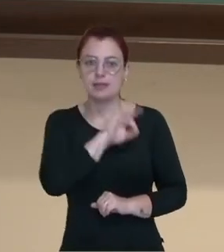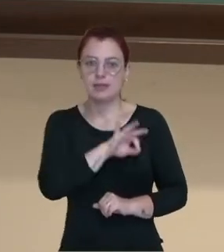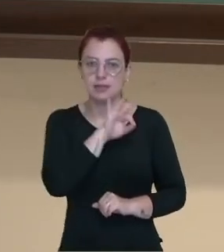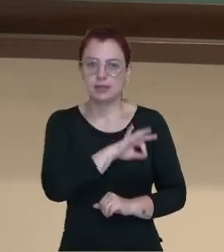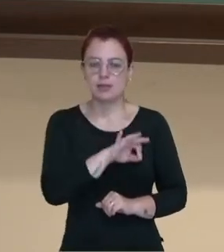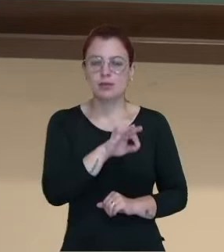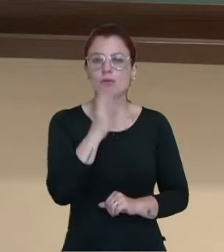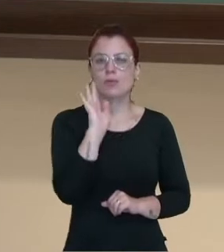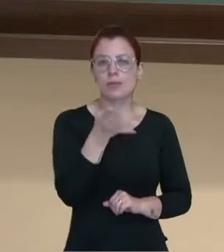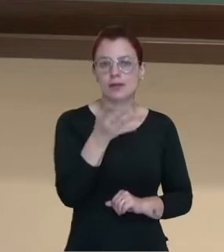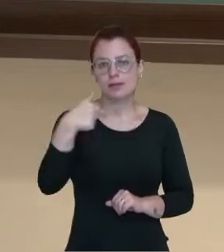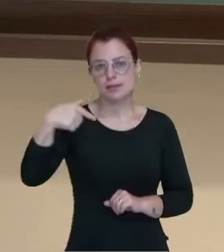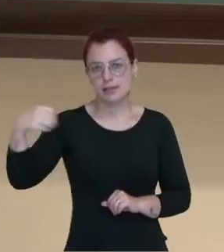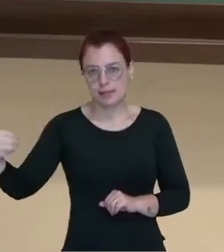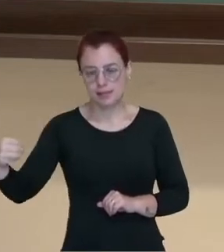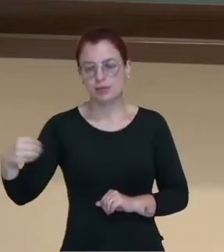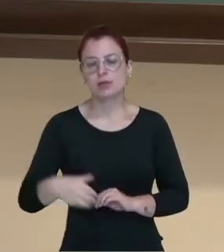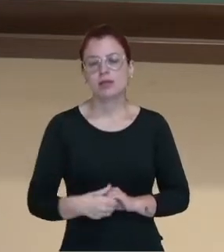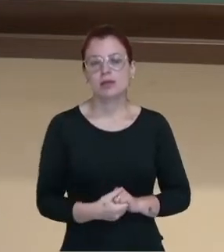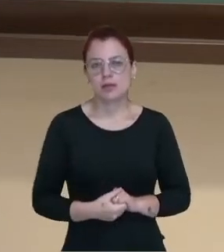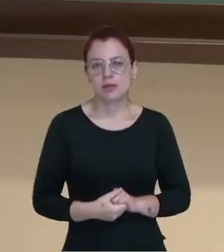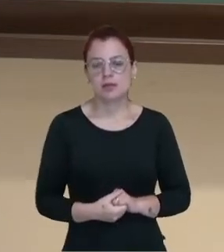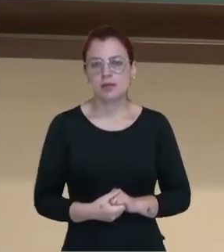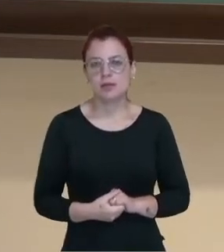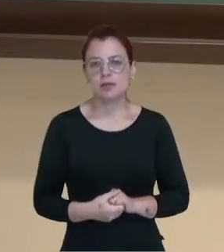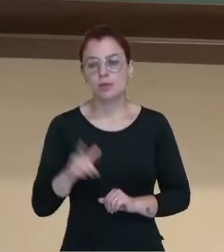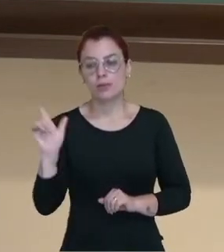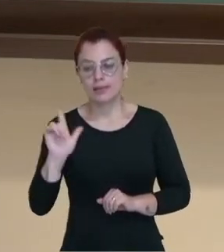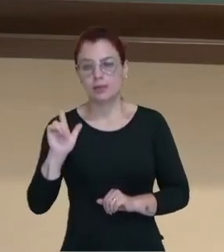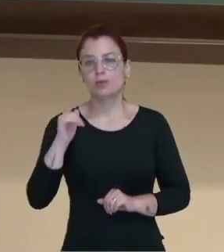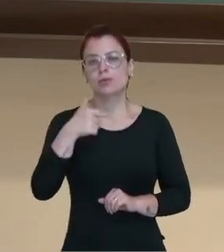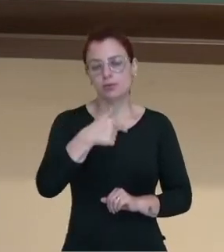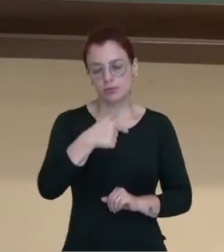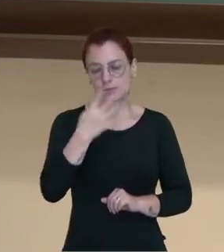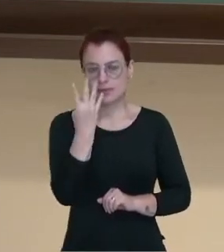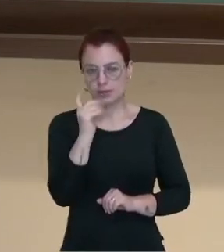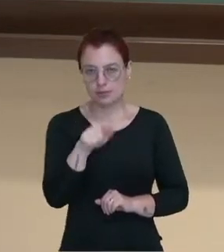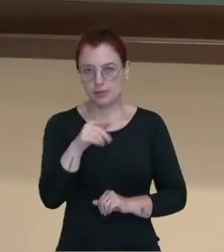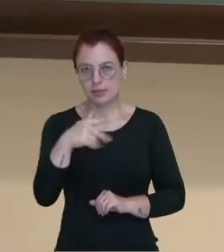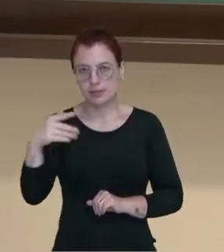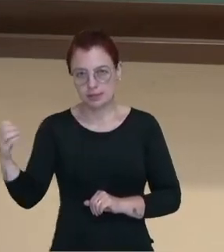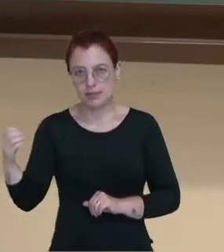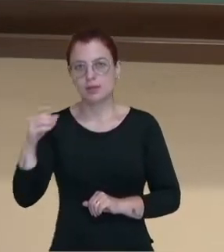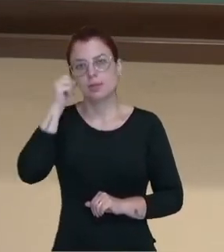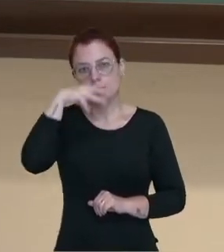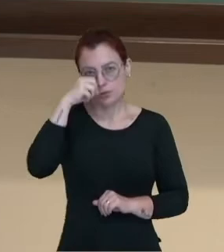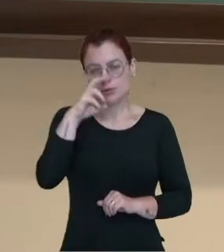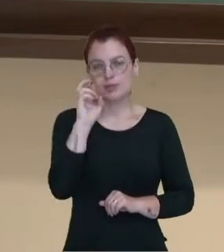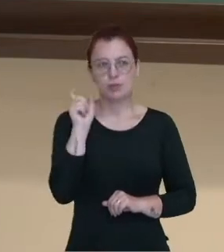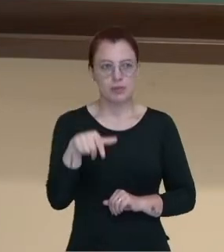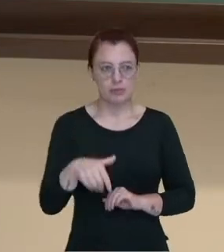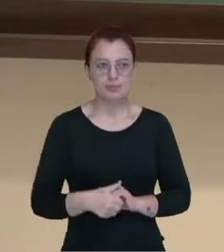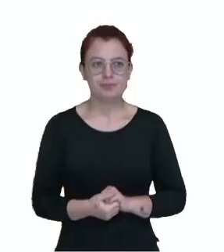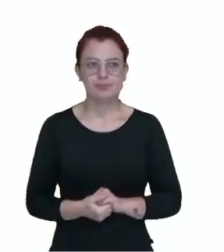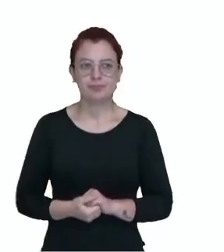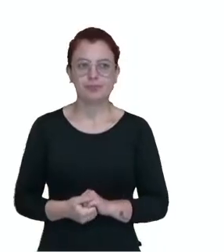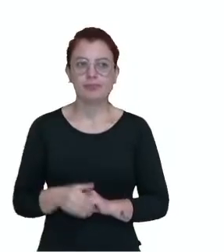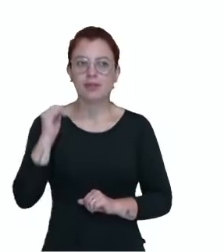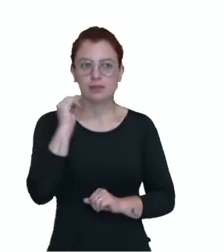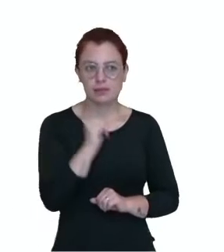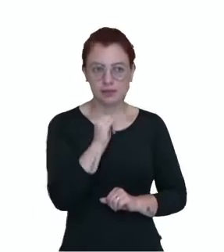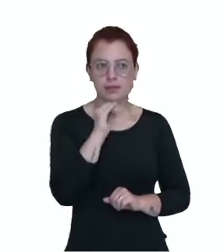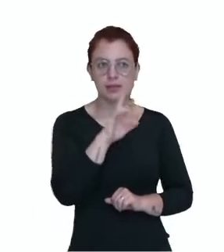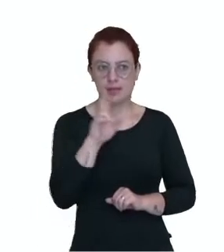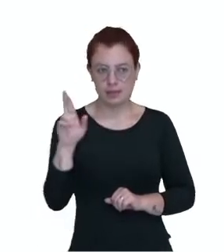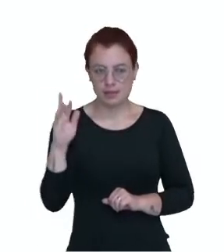.700. Valor líquido 4.700. Valor bruto 5 mil reais. O imposto de renda